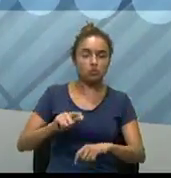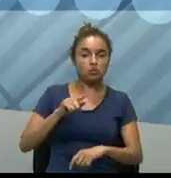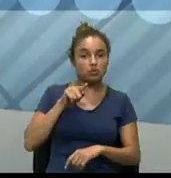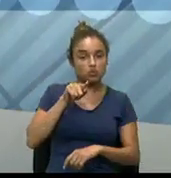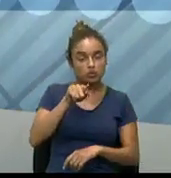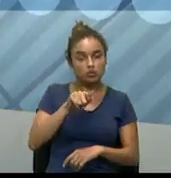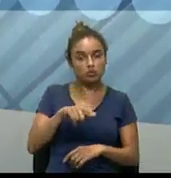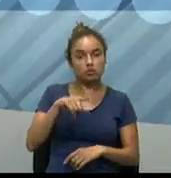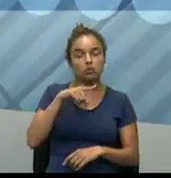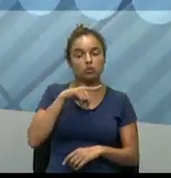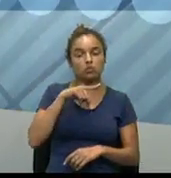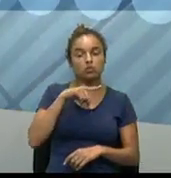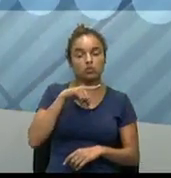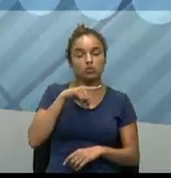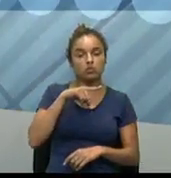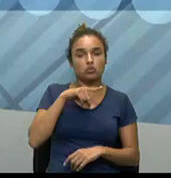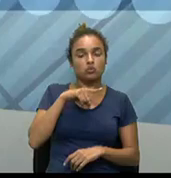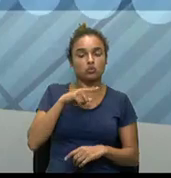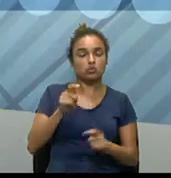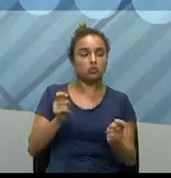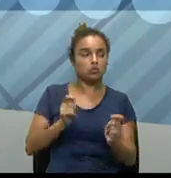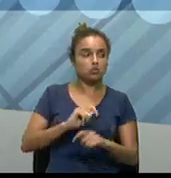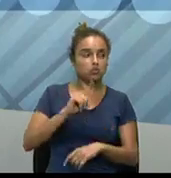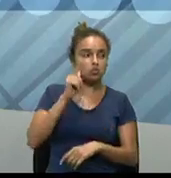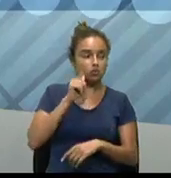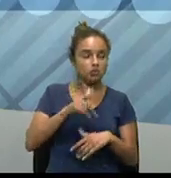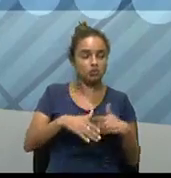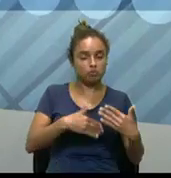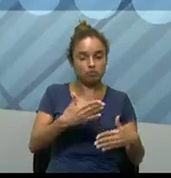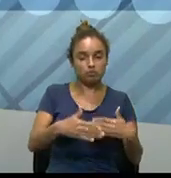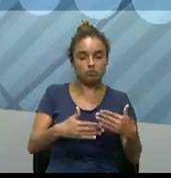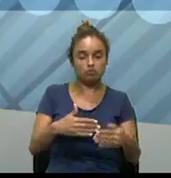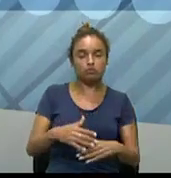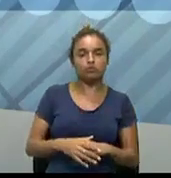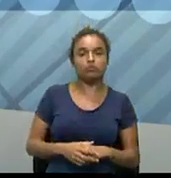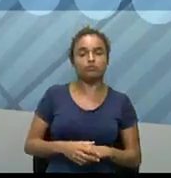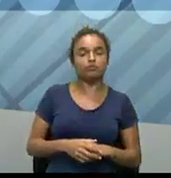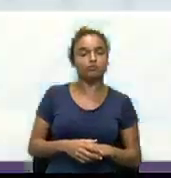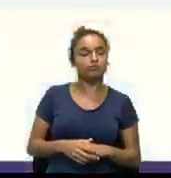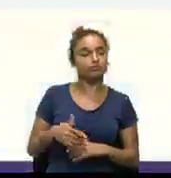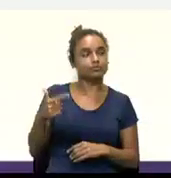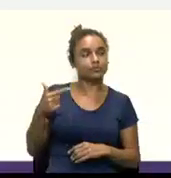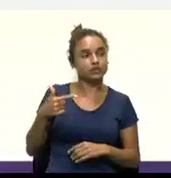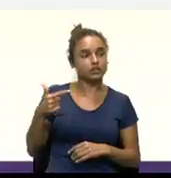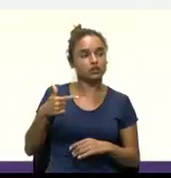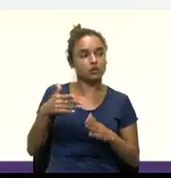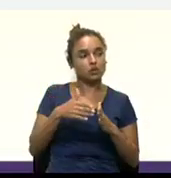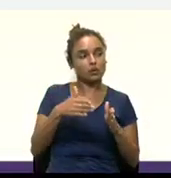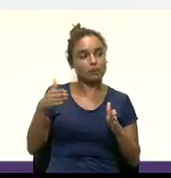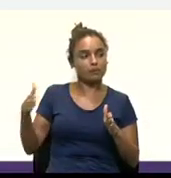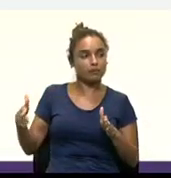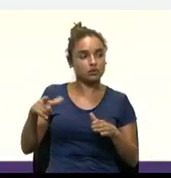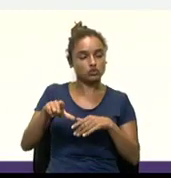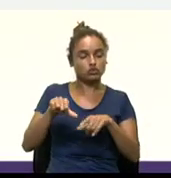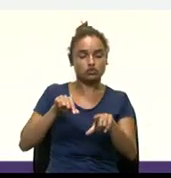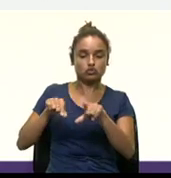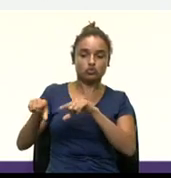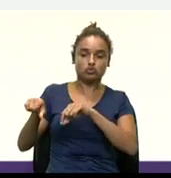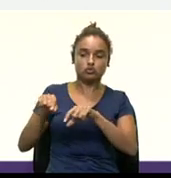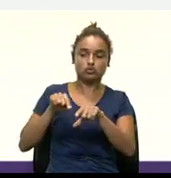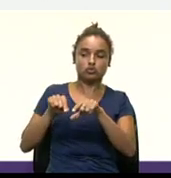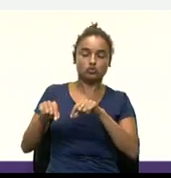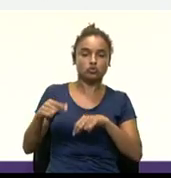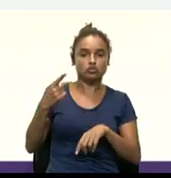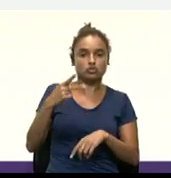você tem, né? Então, possibilidade para seguir. Segundo passo. Escolha a sua